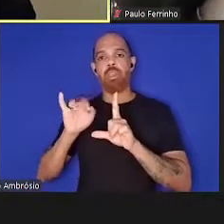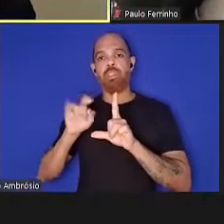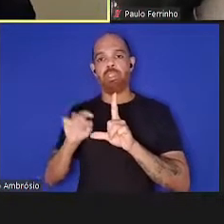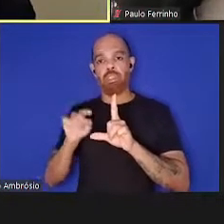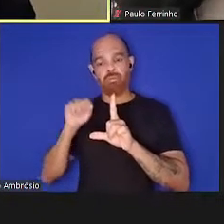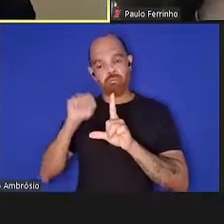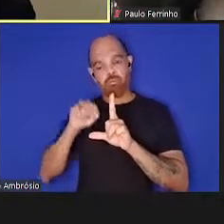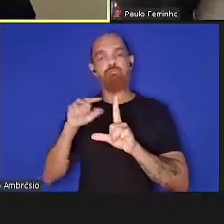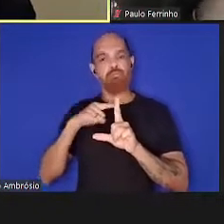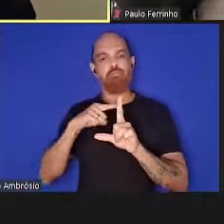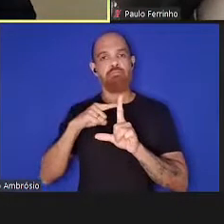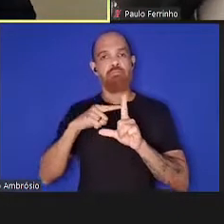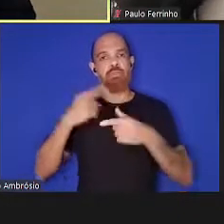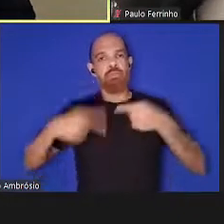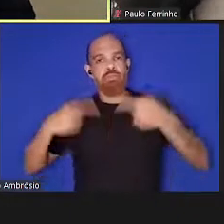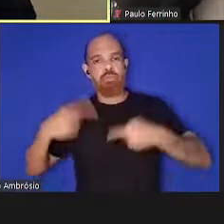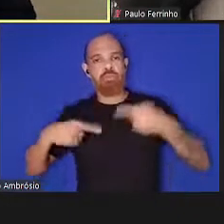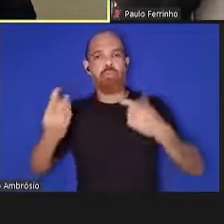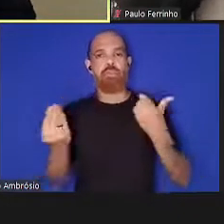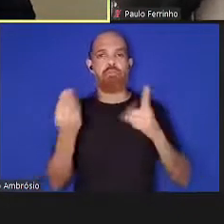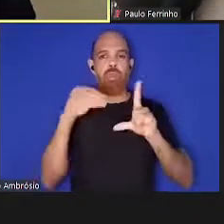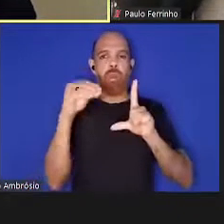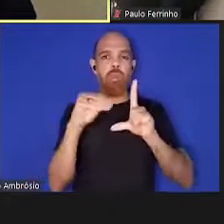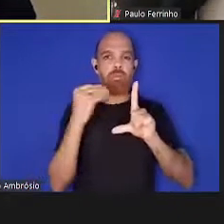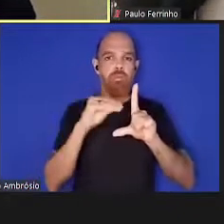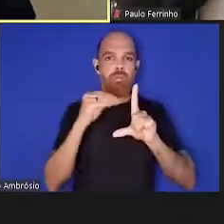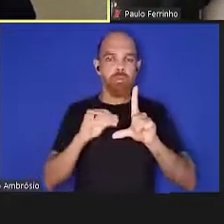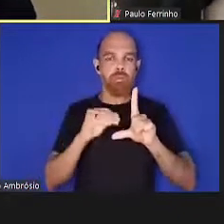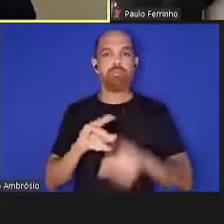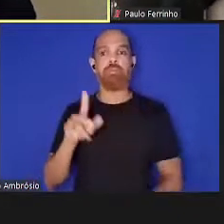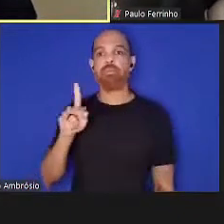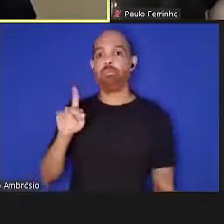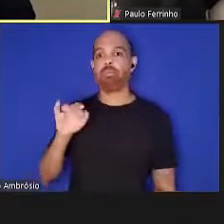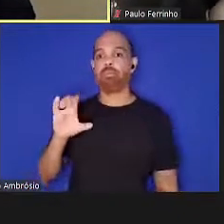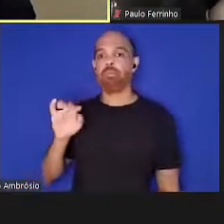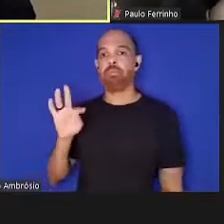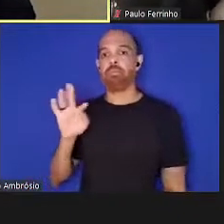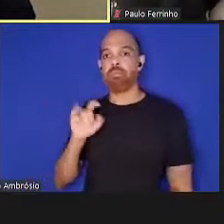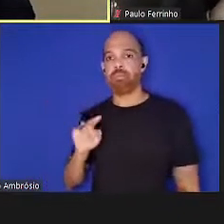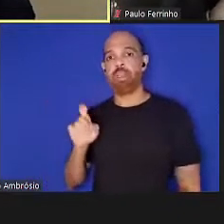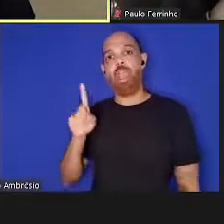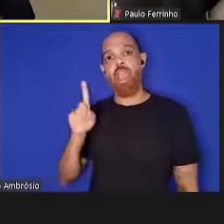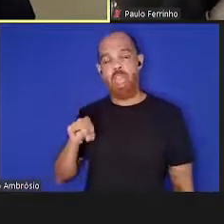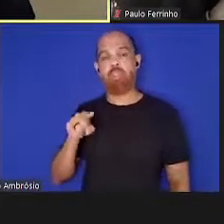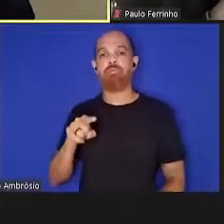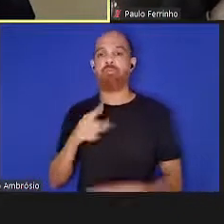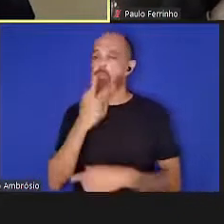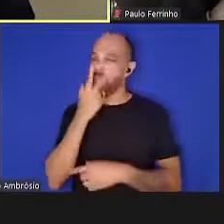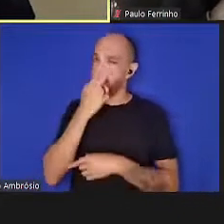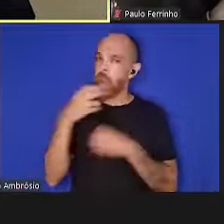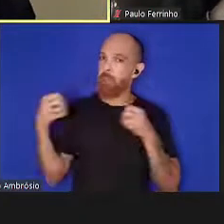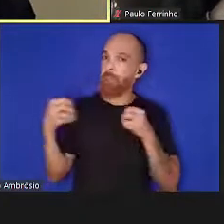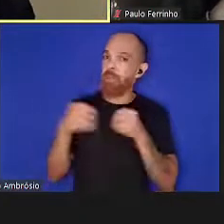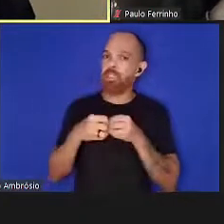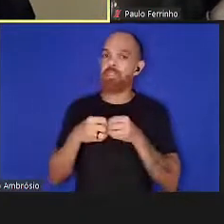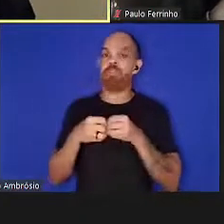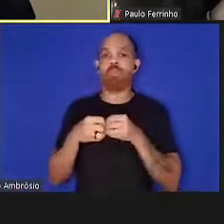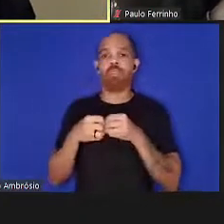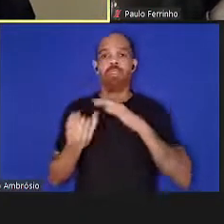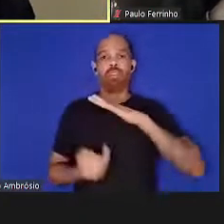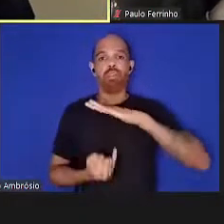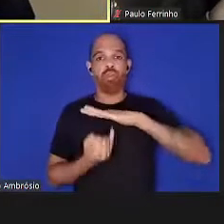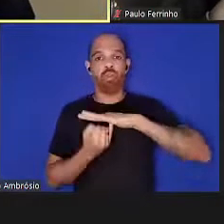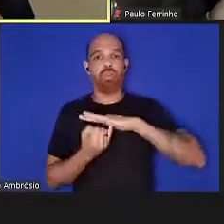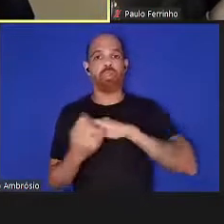a serem aqui discutidos. A PICTIZ é agora uma realidade que irá aproximar ainda mais as instituições e os dois